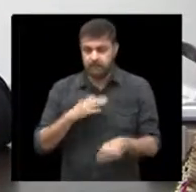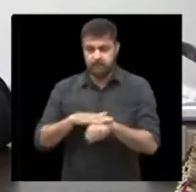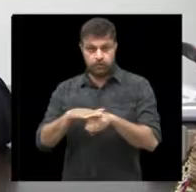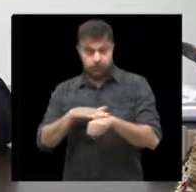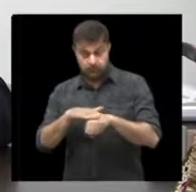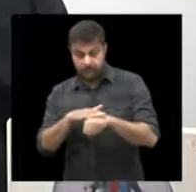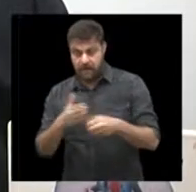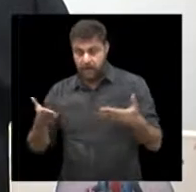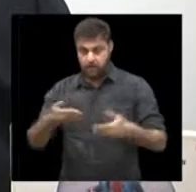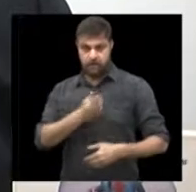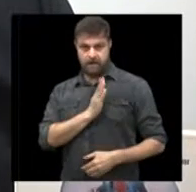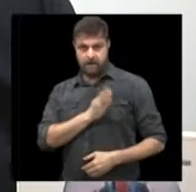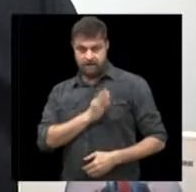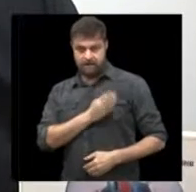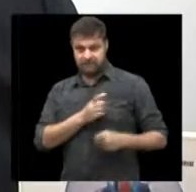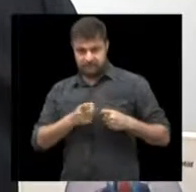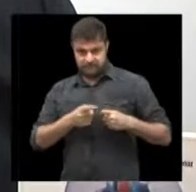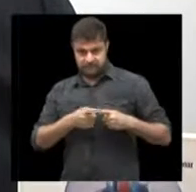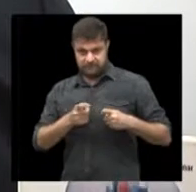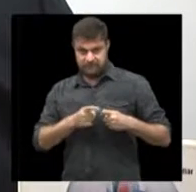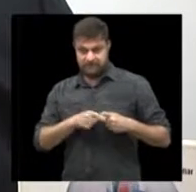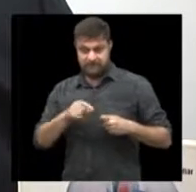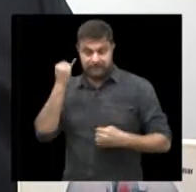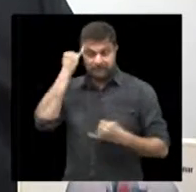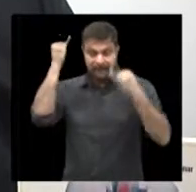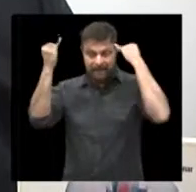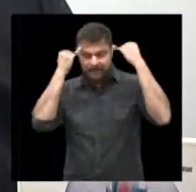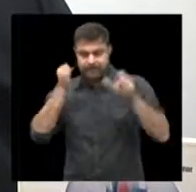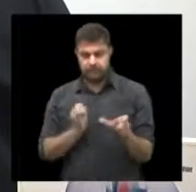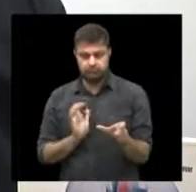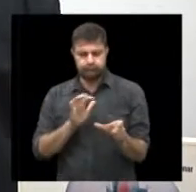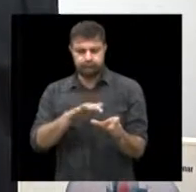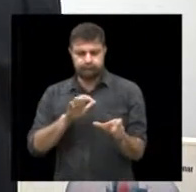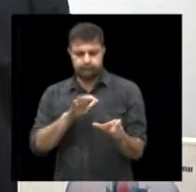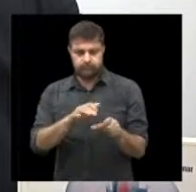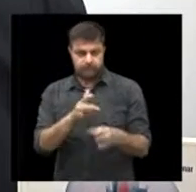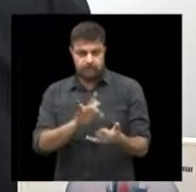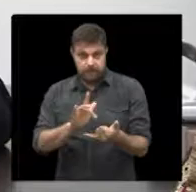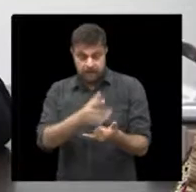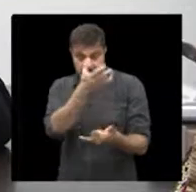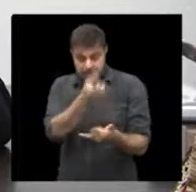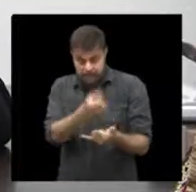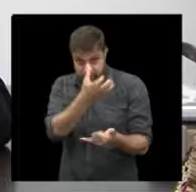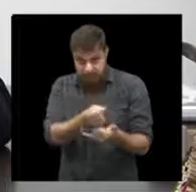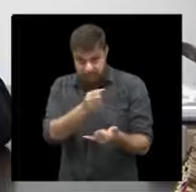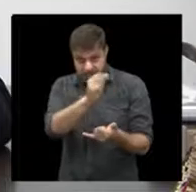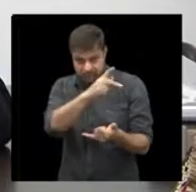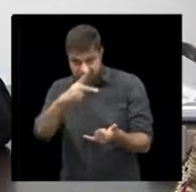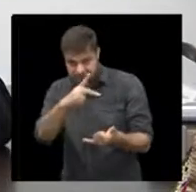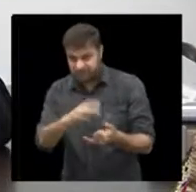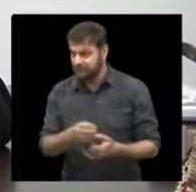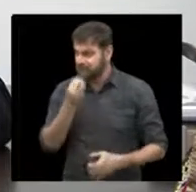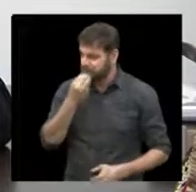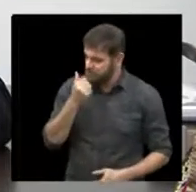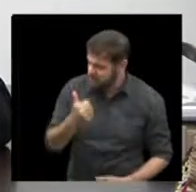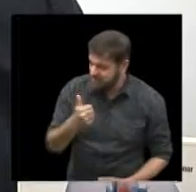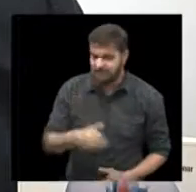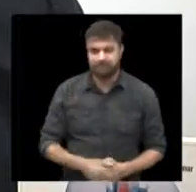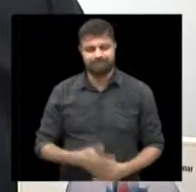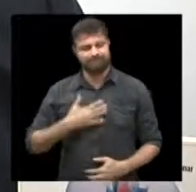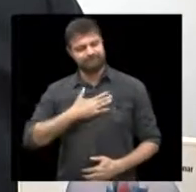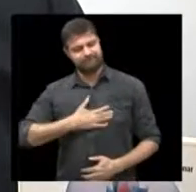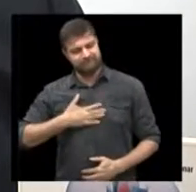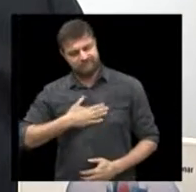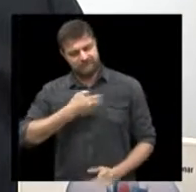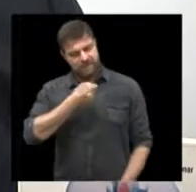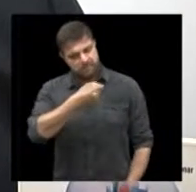cardiologista Carlos Camargo, criador de plataformas e de aplicativos do tipo. Tudo bem, doutor? Tudo bem, é